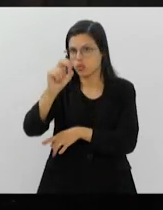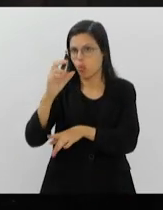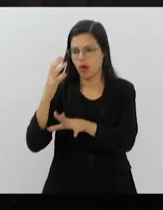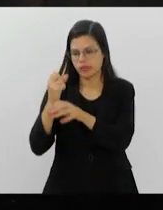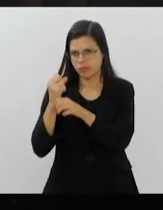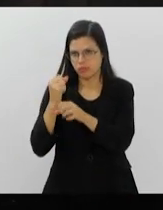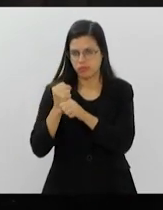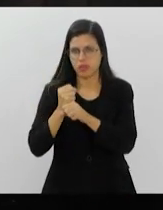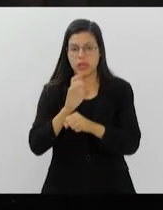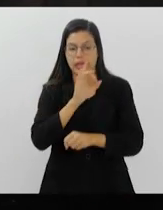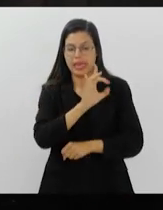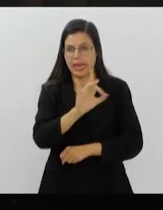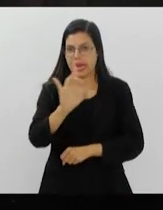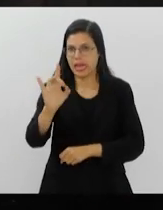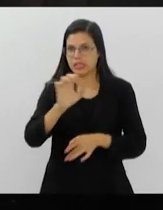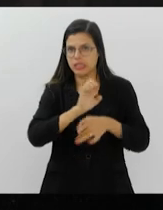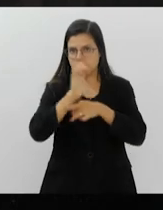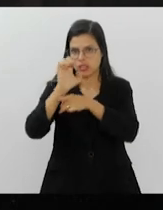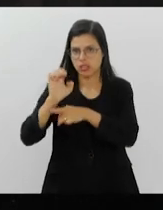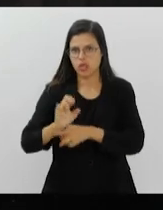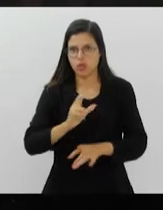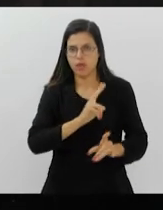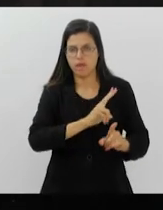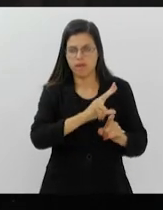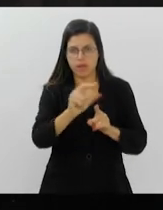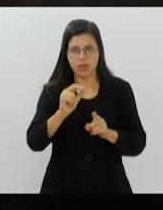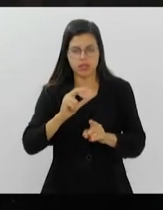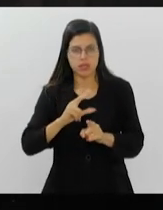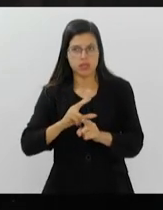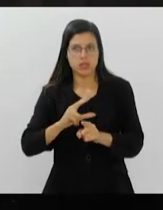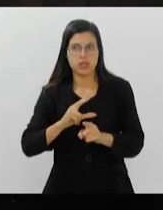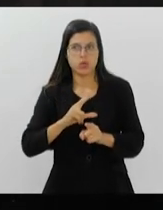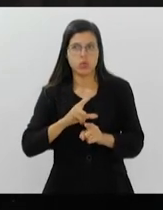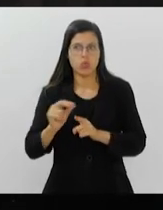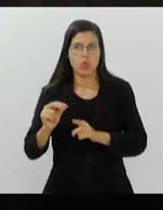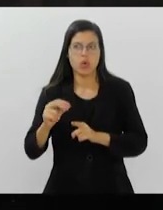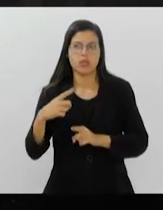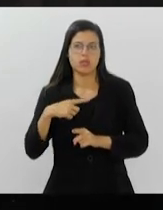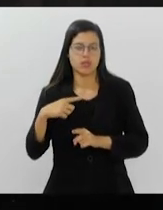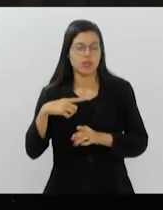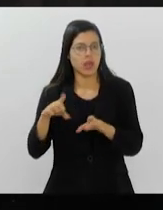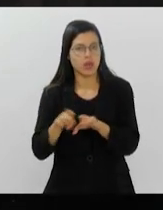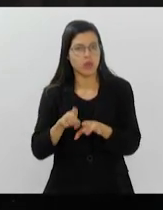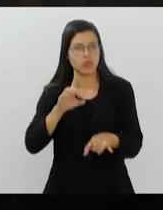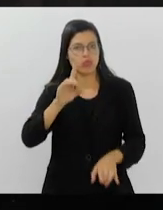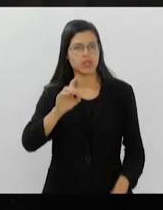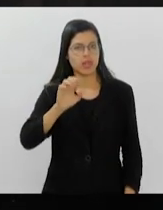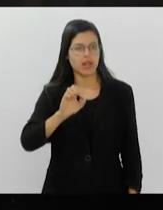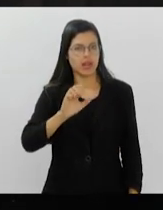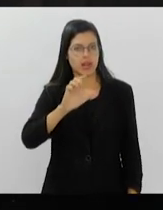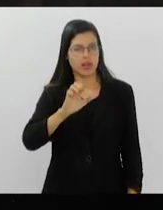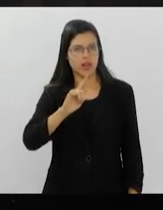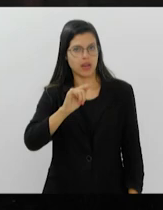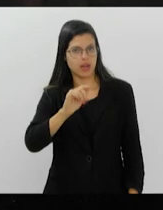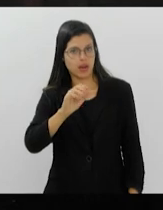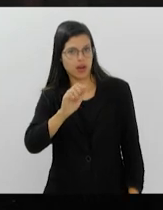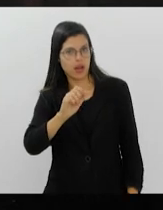em cada Estado vencedor, o vencedor leva os delegados que escolhem o presidente.